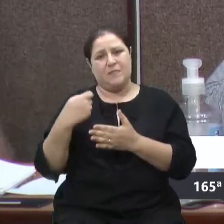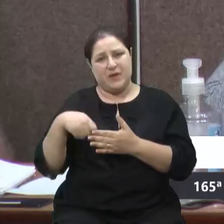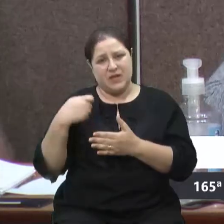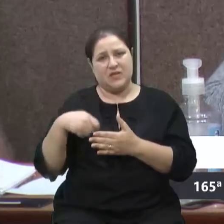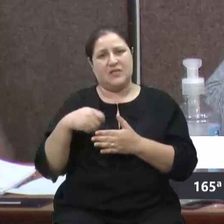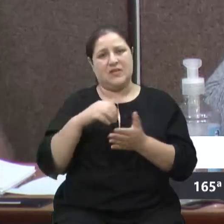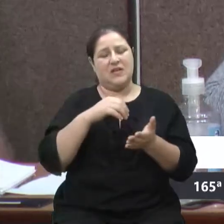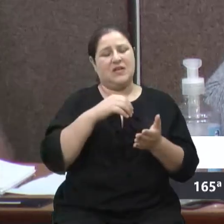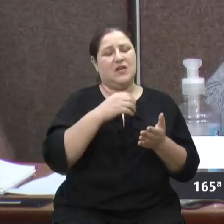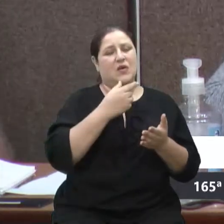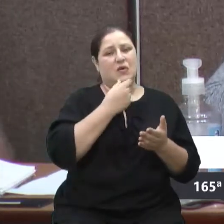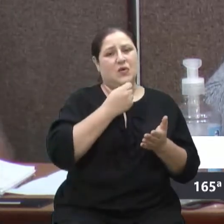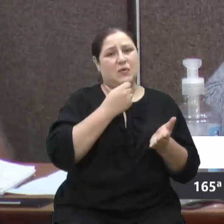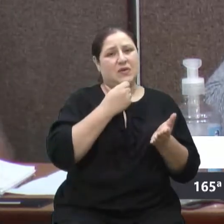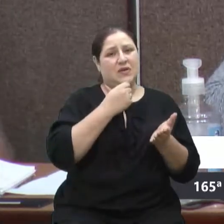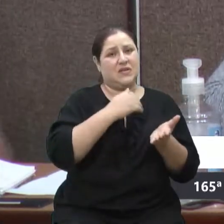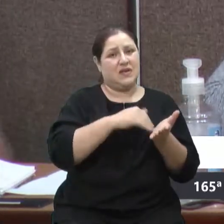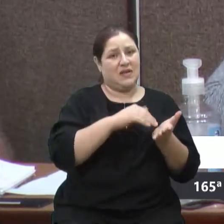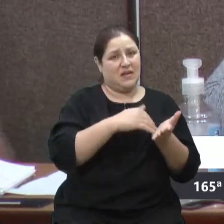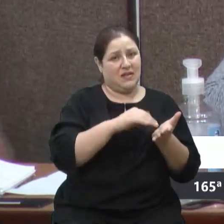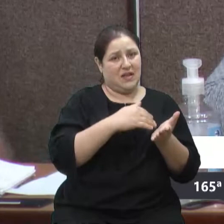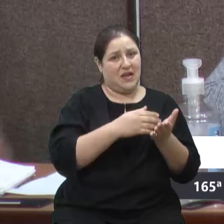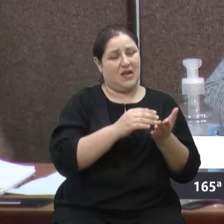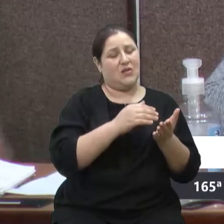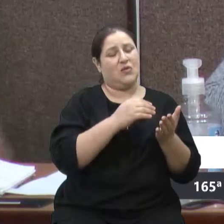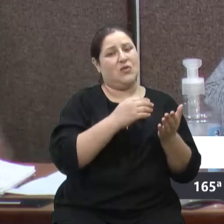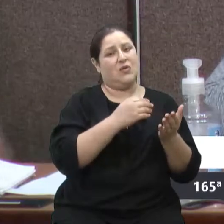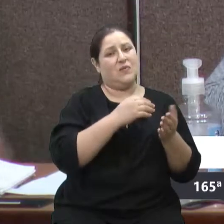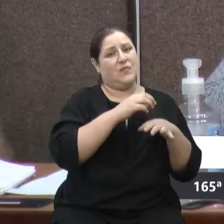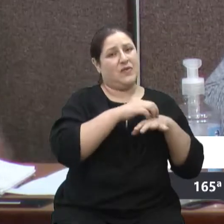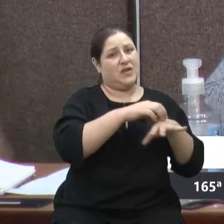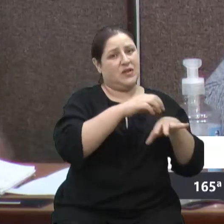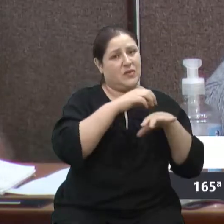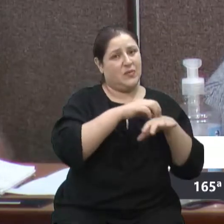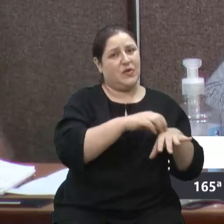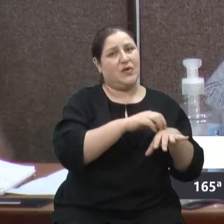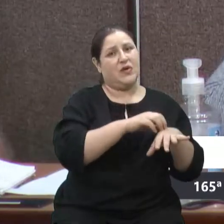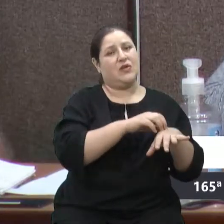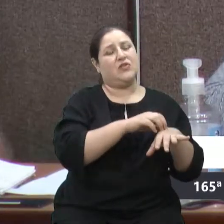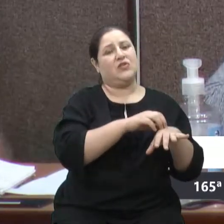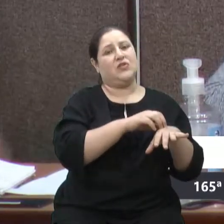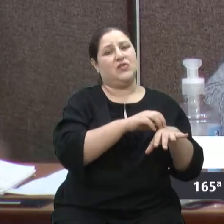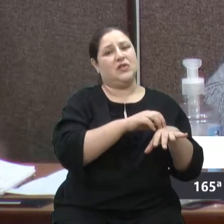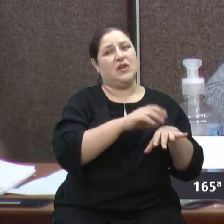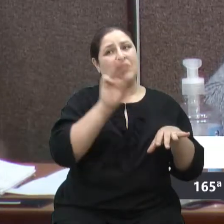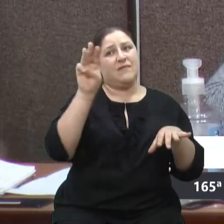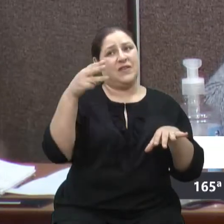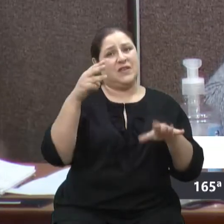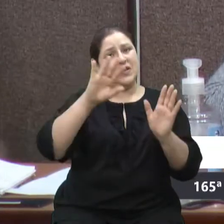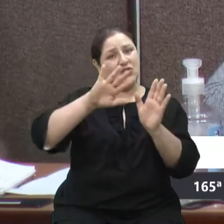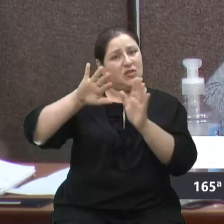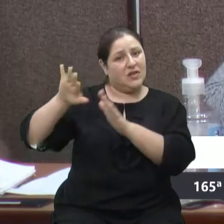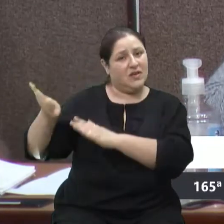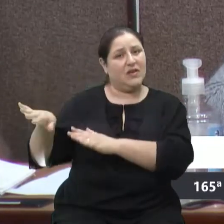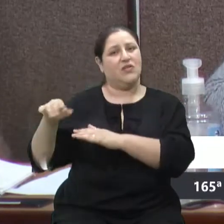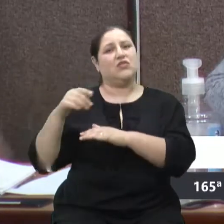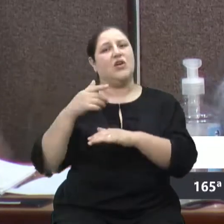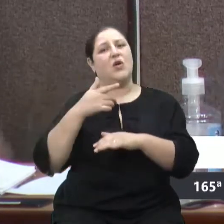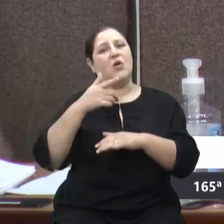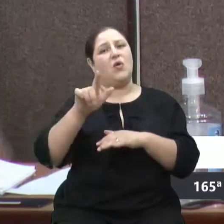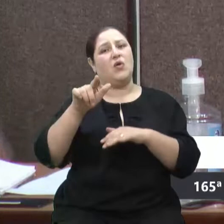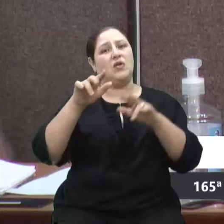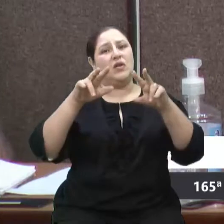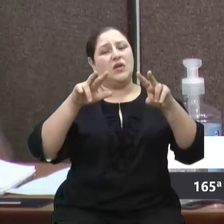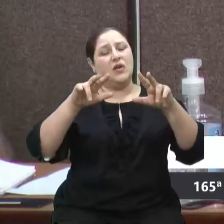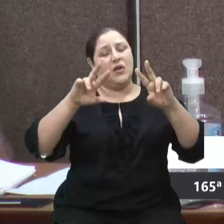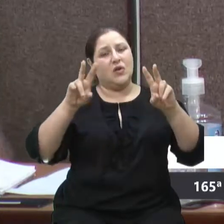lado, e ir lá resolver o problema, que é do transporte público, mas é a estação de transbordo de Anarrec, que não sai do papel. O